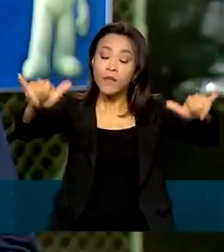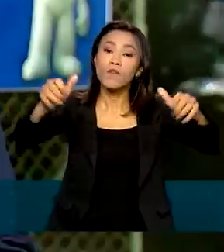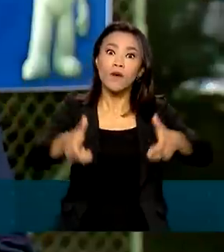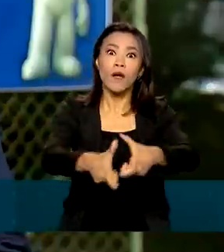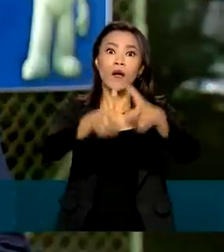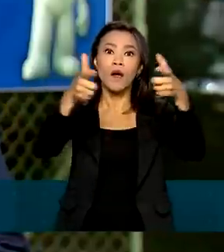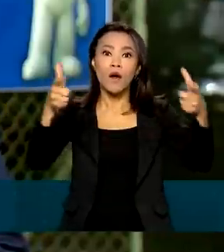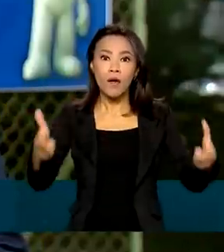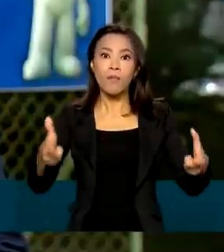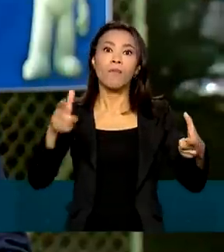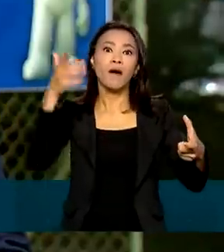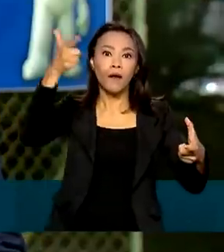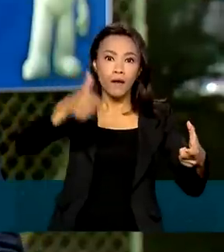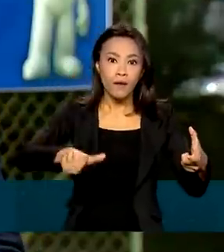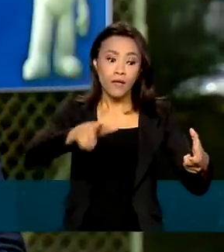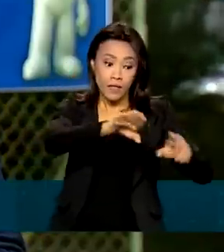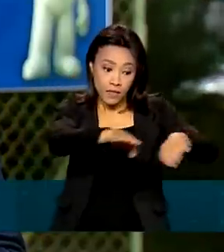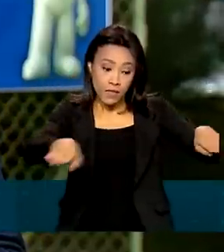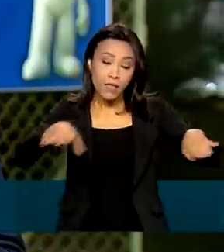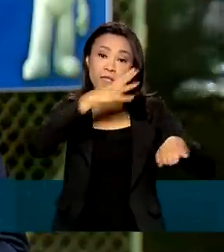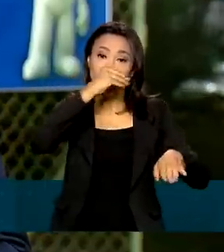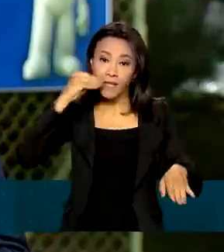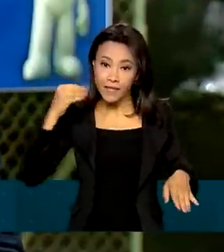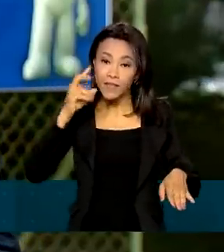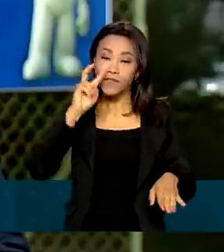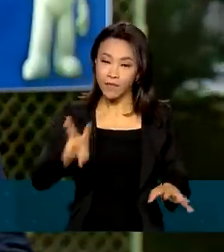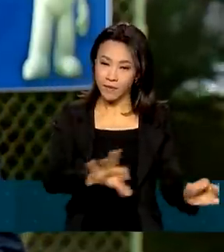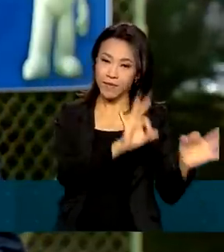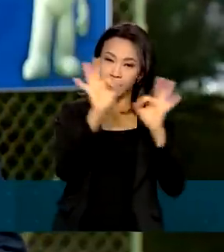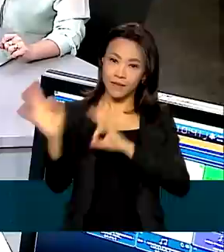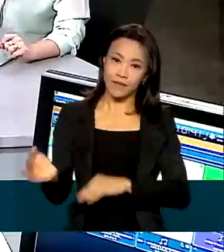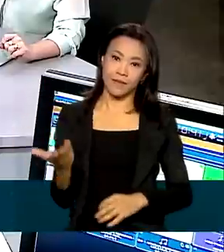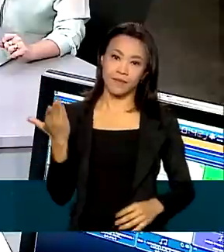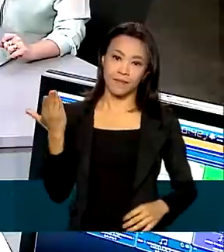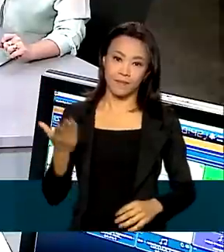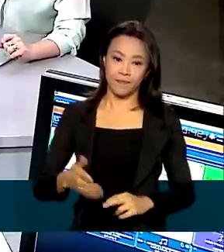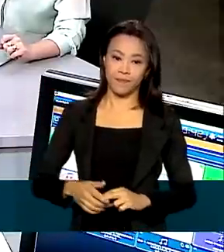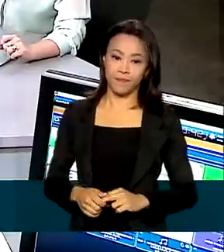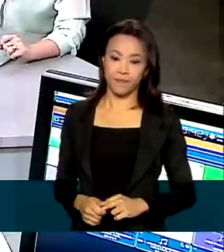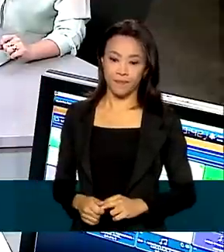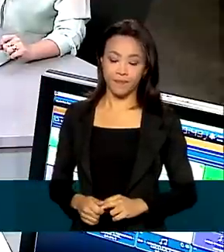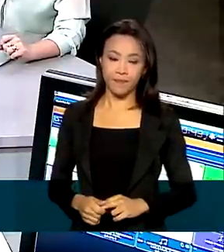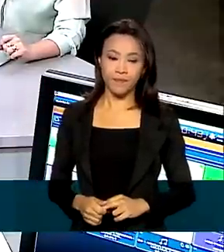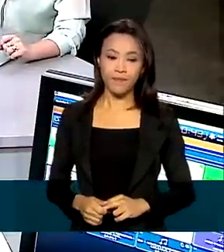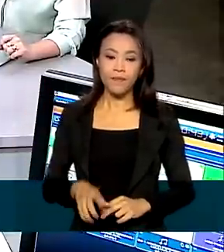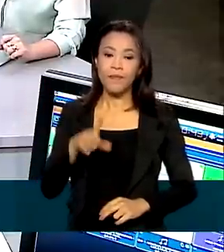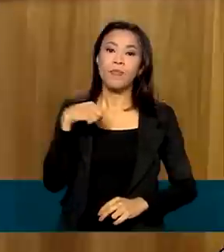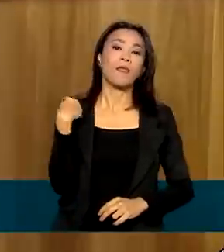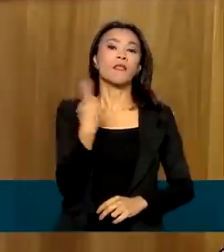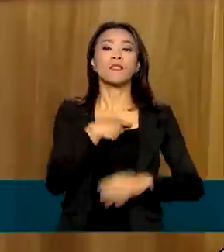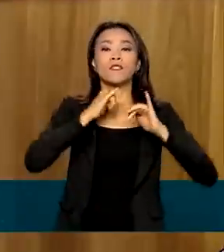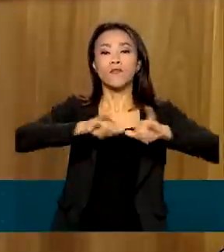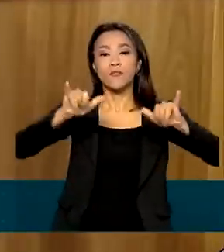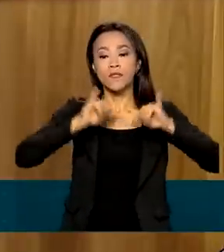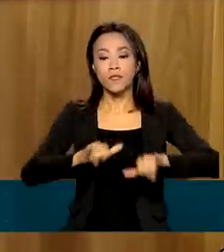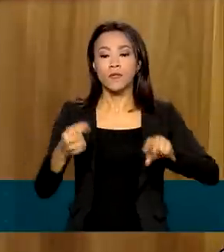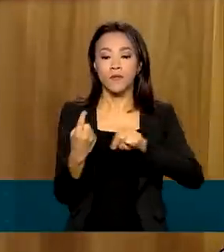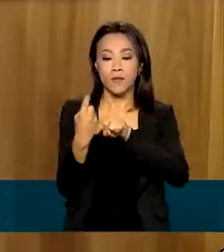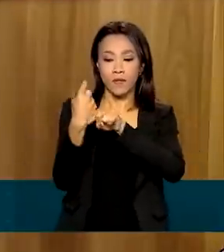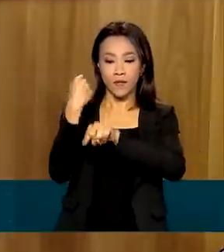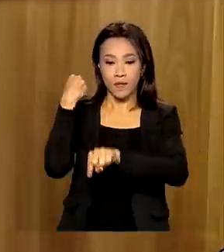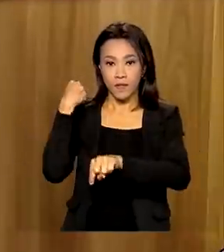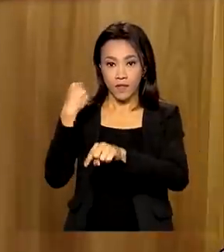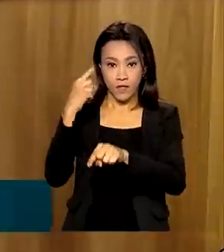aumentar a cobertura vacinal de crianças e adolescentes. Vamos assistir. Nossa campanha começou no dia 7 de